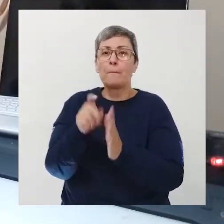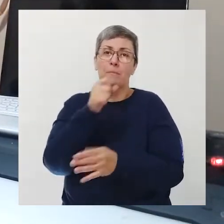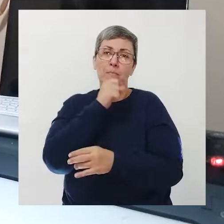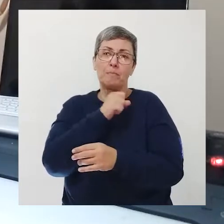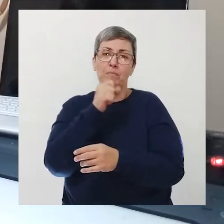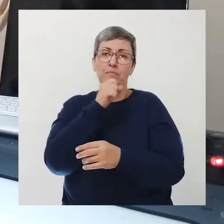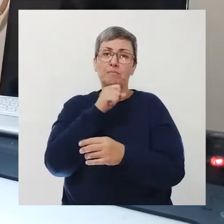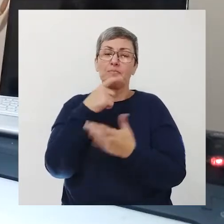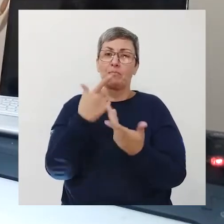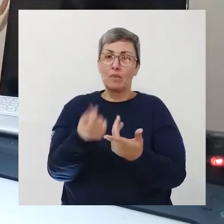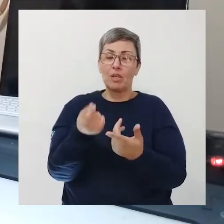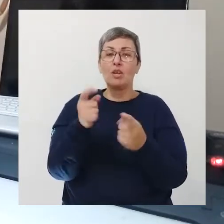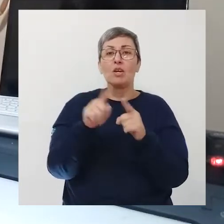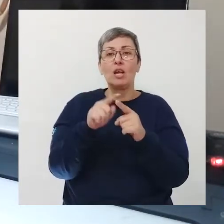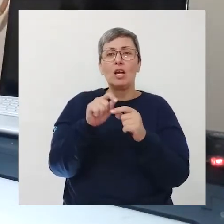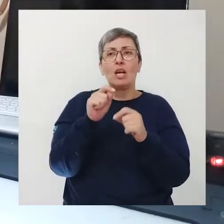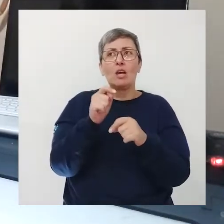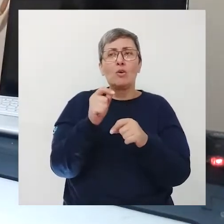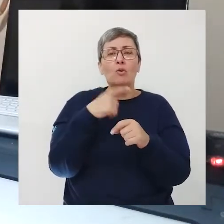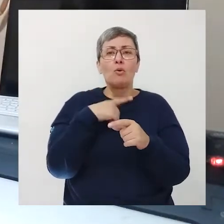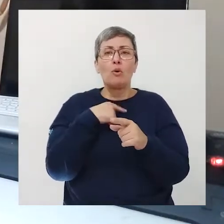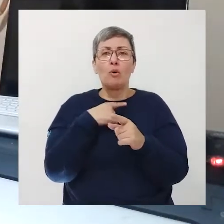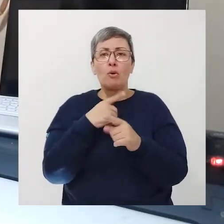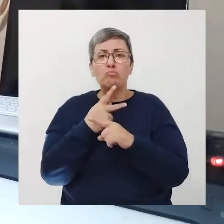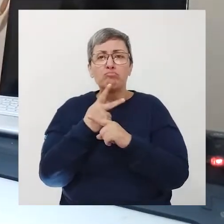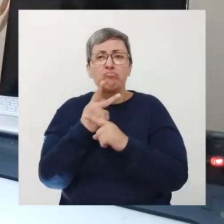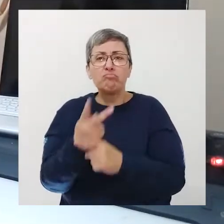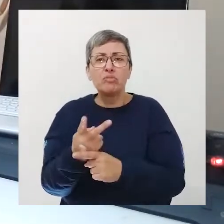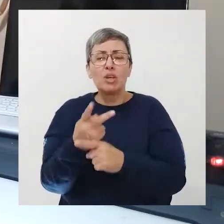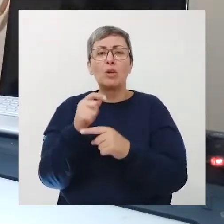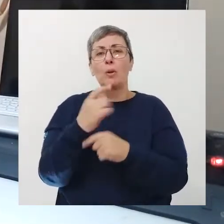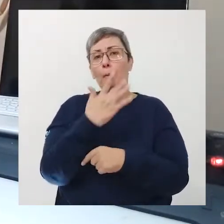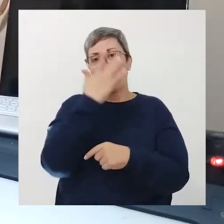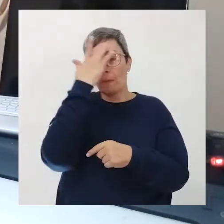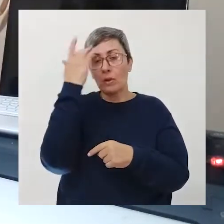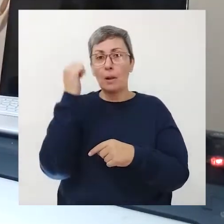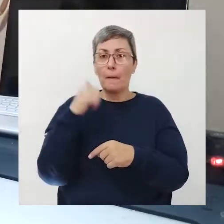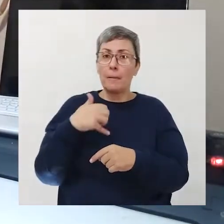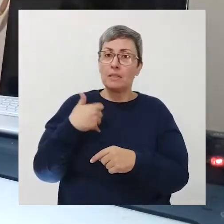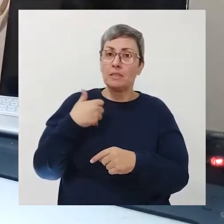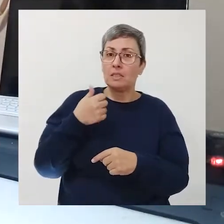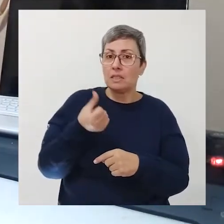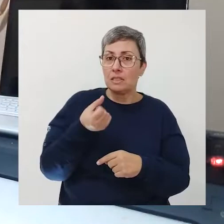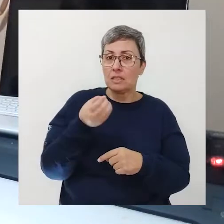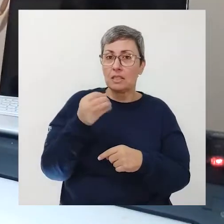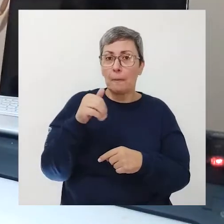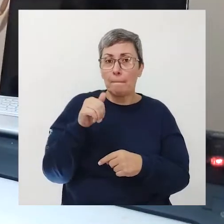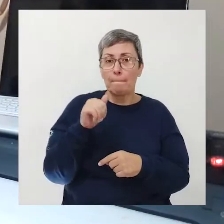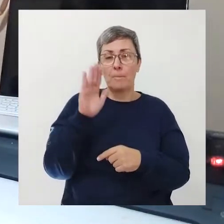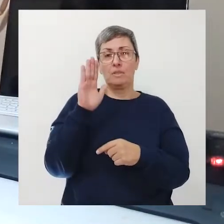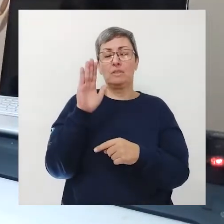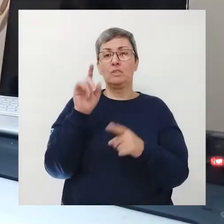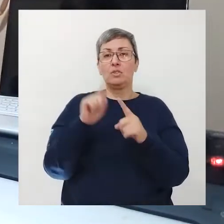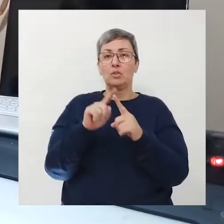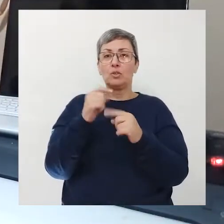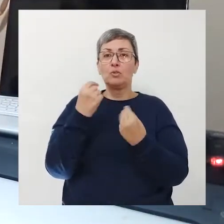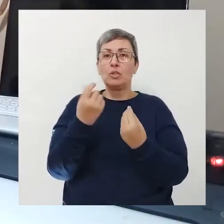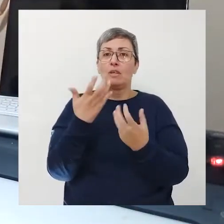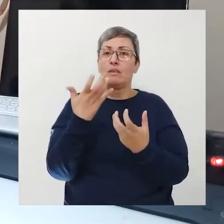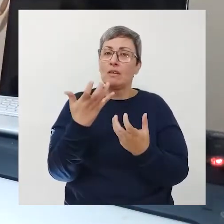Ele costuma ser procurado por pessoas acima de 60 anos com